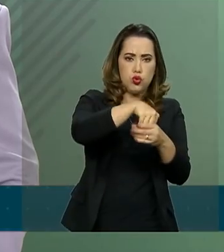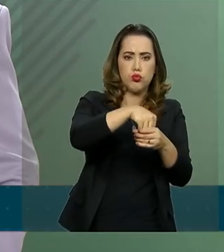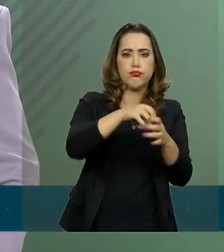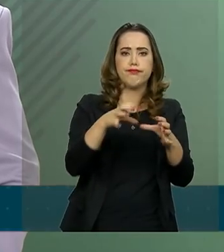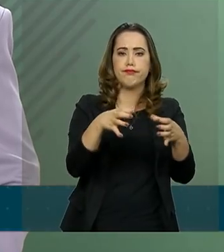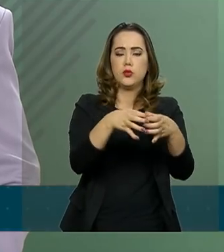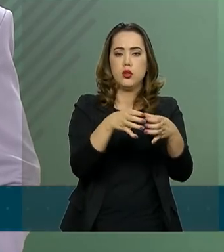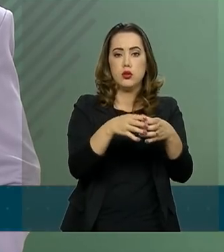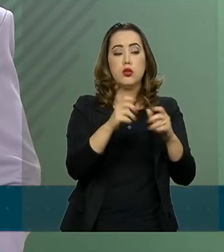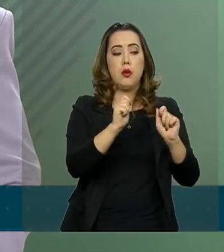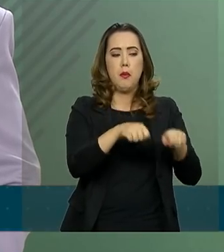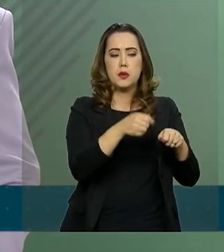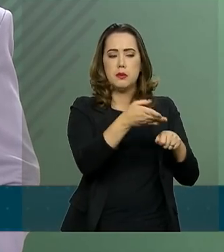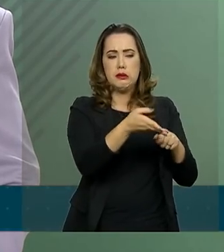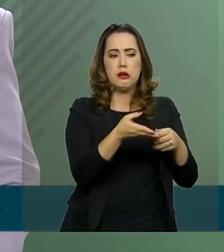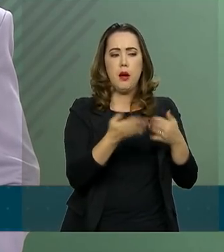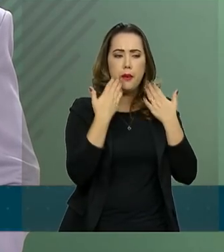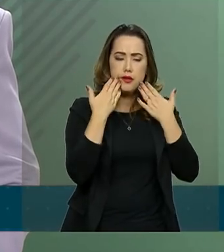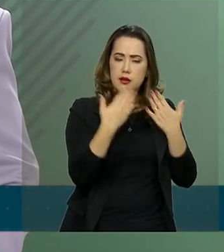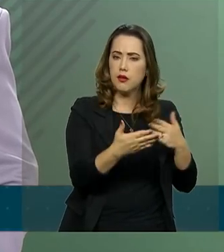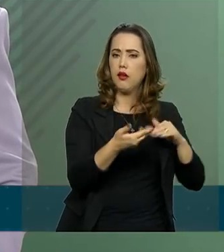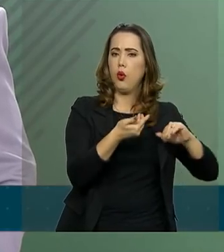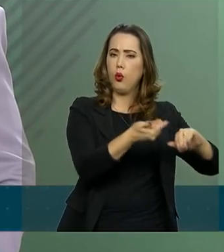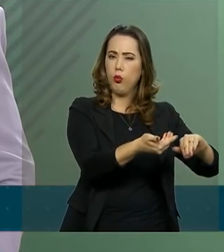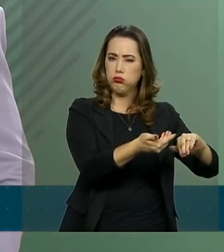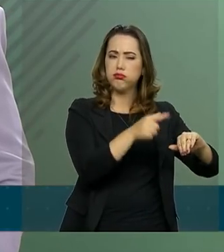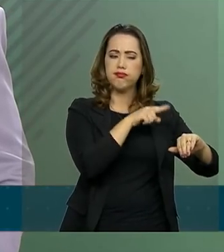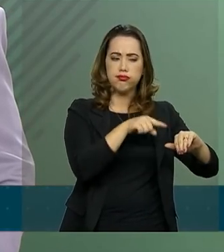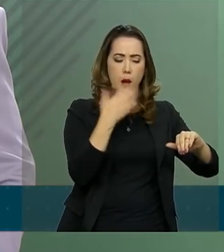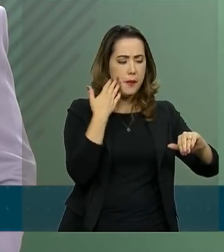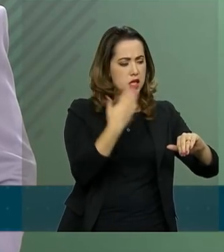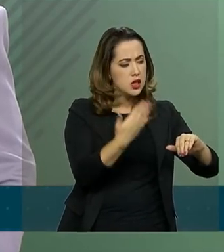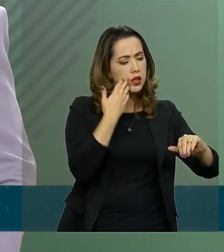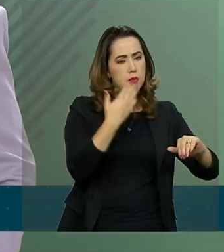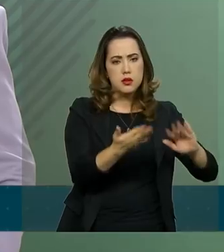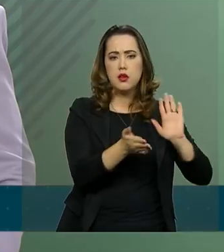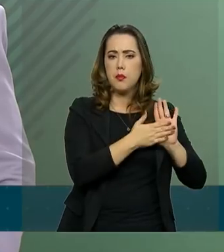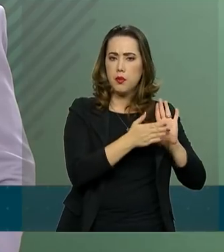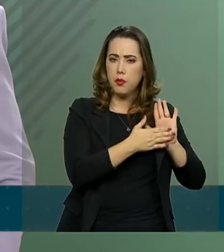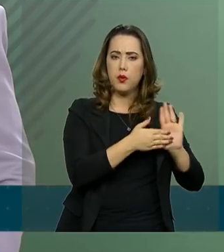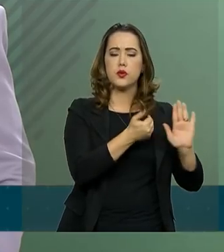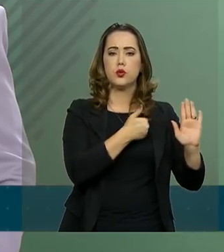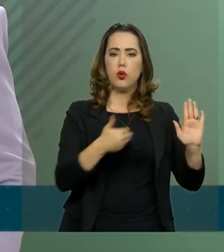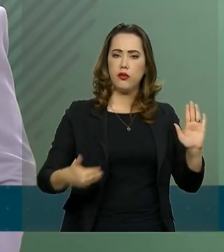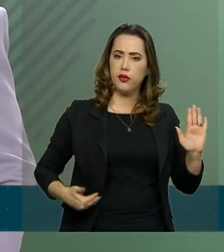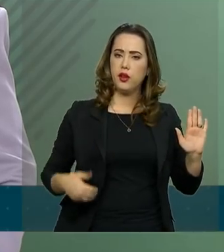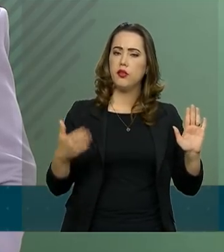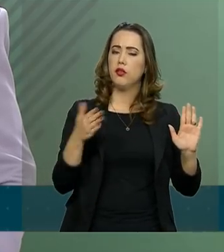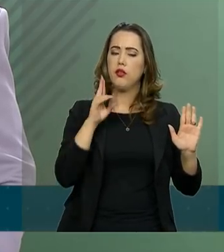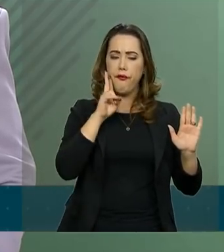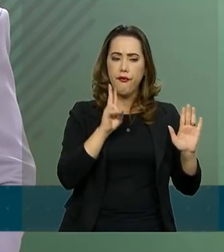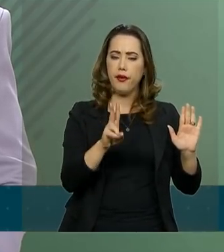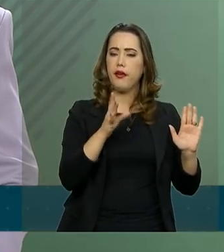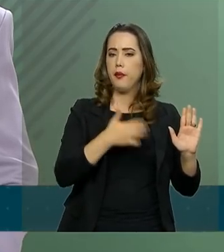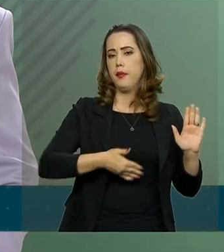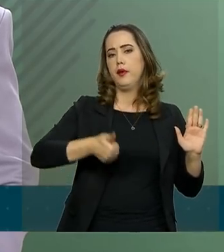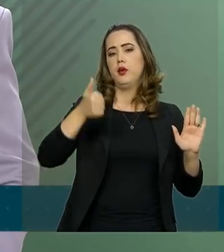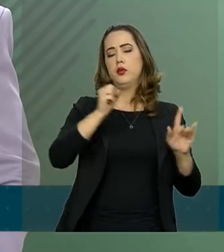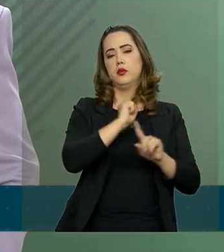ao Congresso o entendimento claramente daquilo que o governo percebe como melhor para a sociedade.